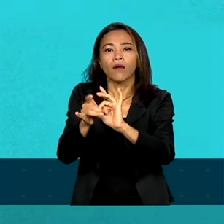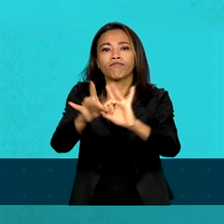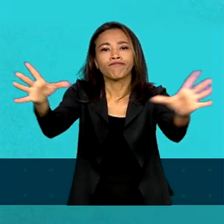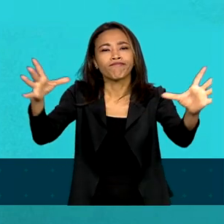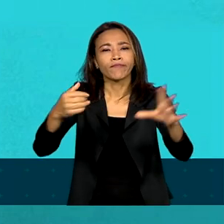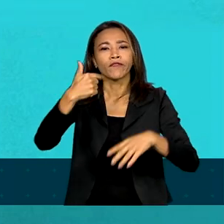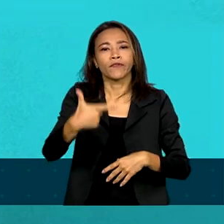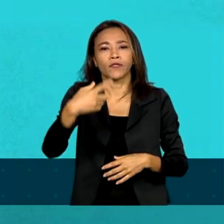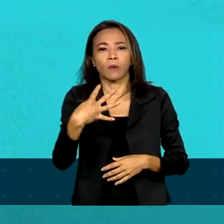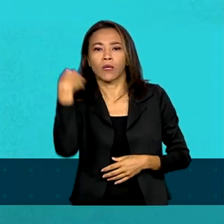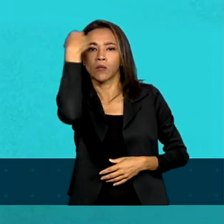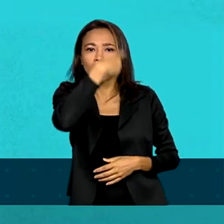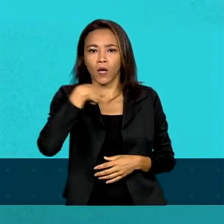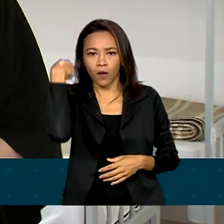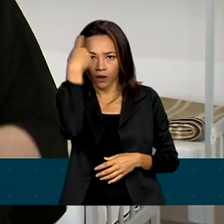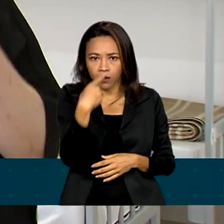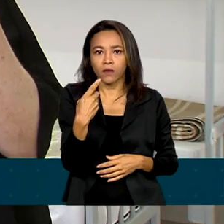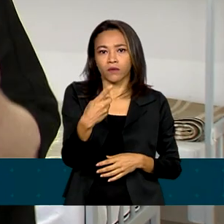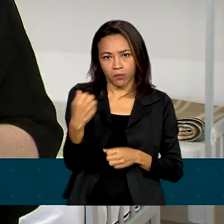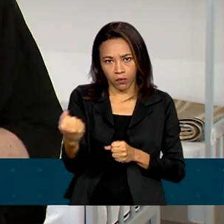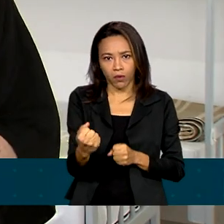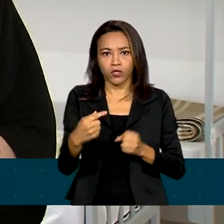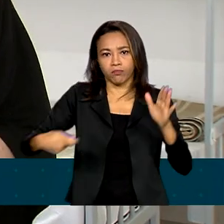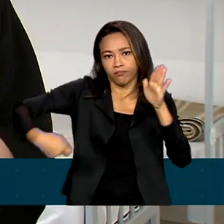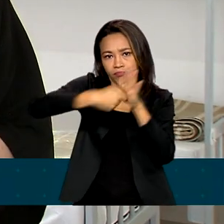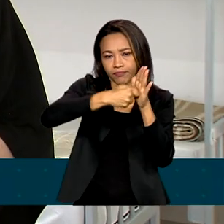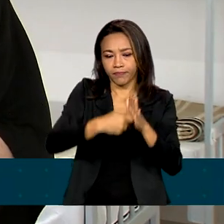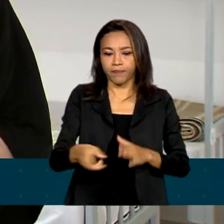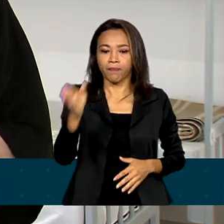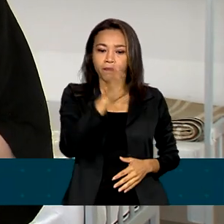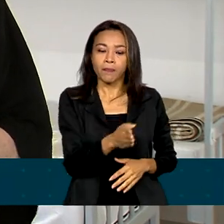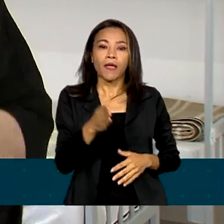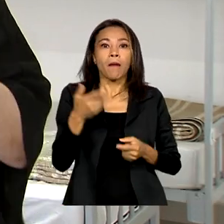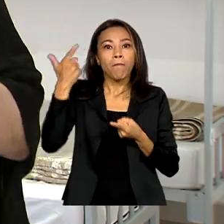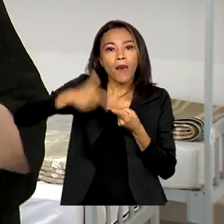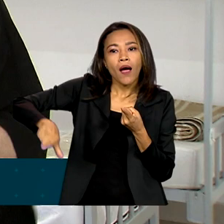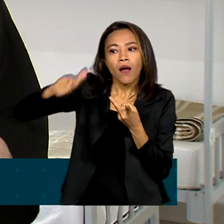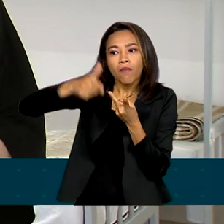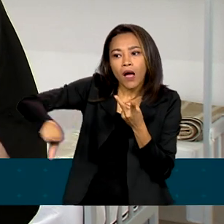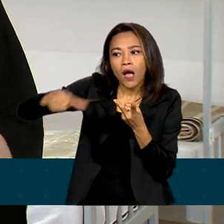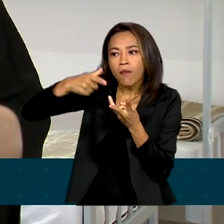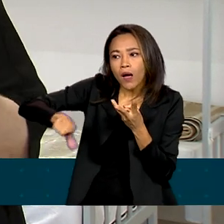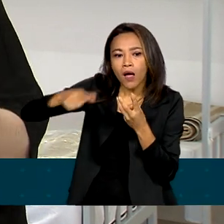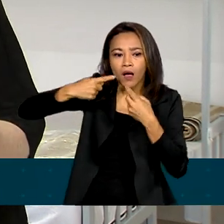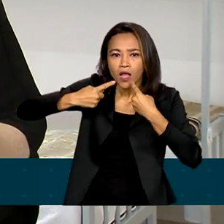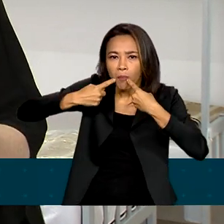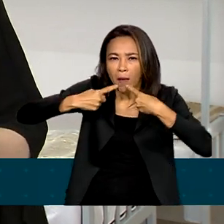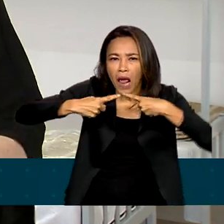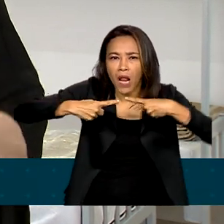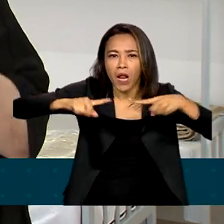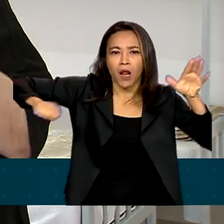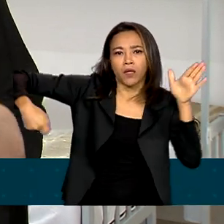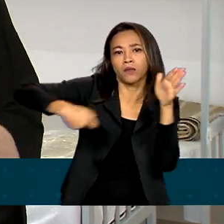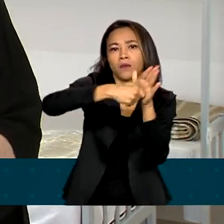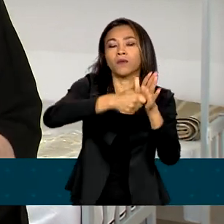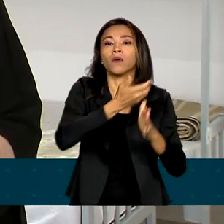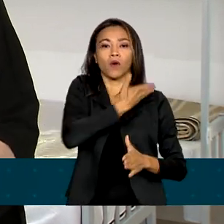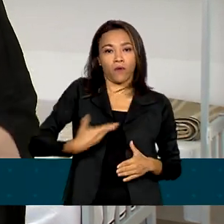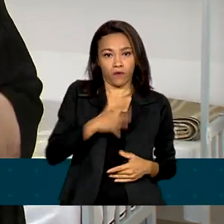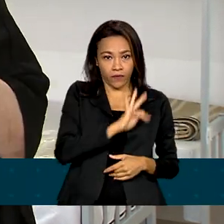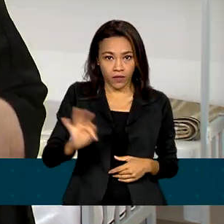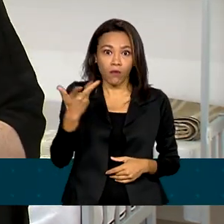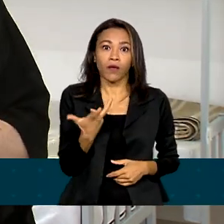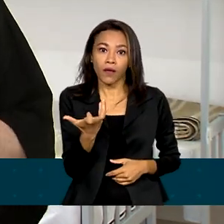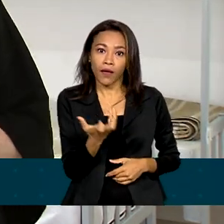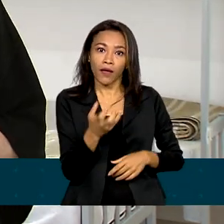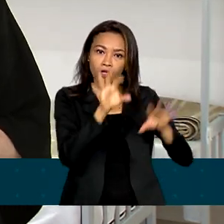24 horas por dia. Além de ampliar os canais de acesso para denúncias, o governo federal quer reestruturar